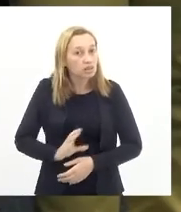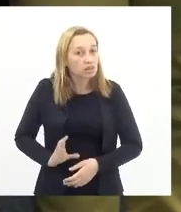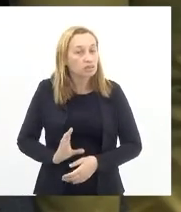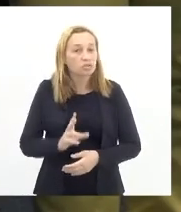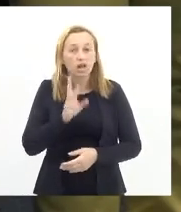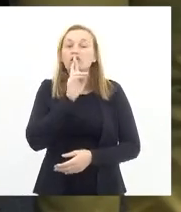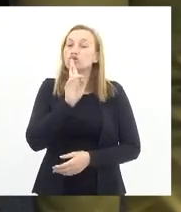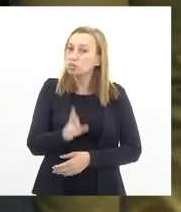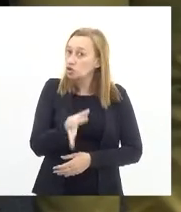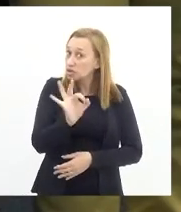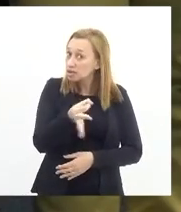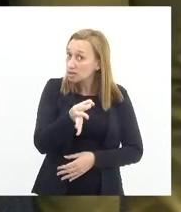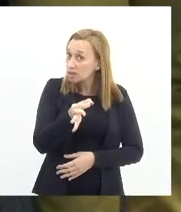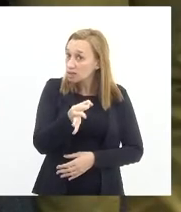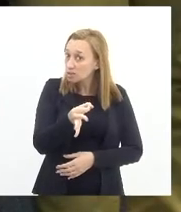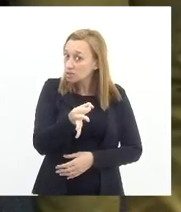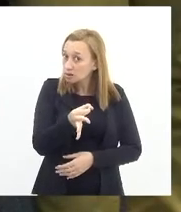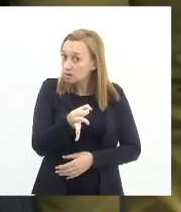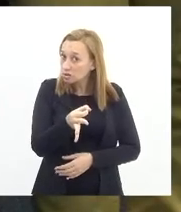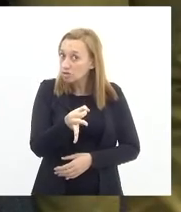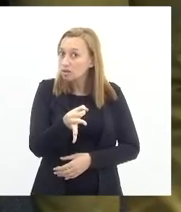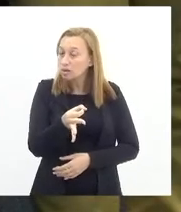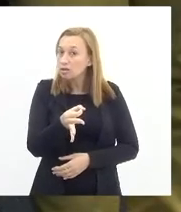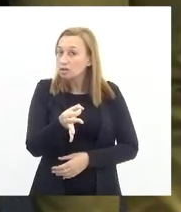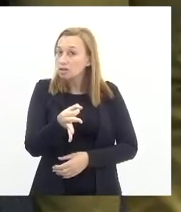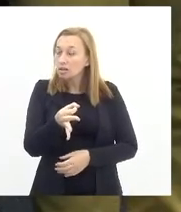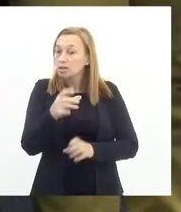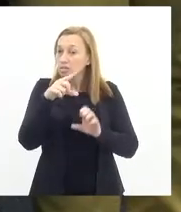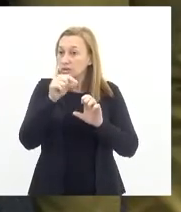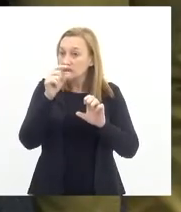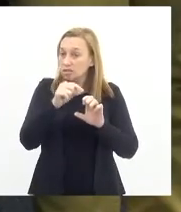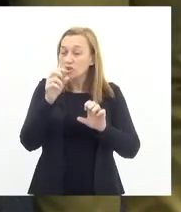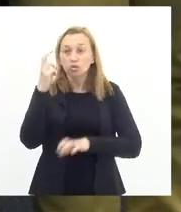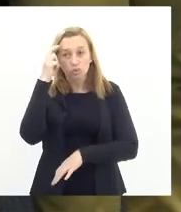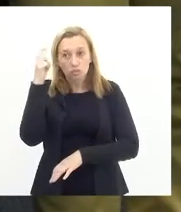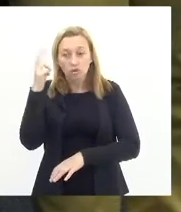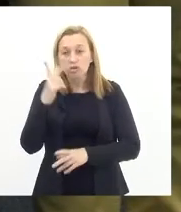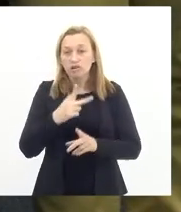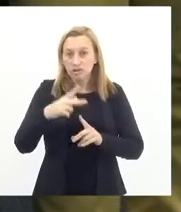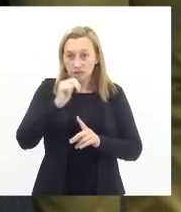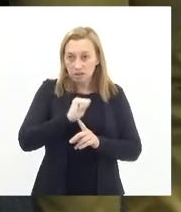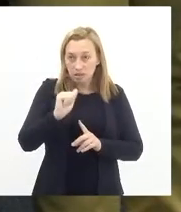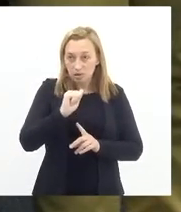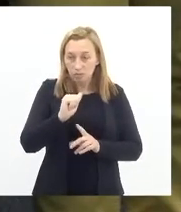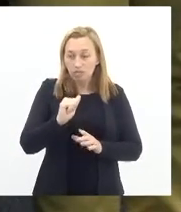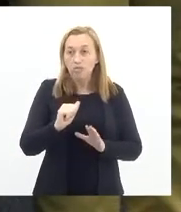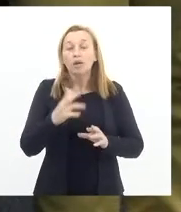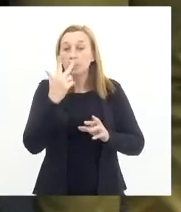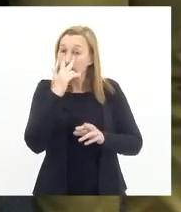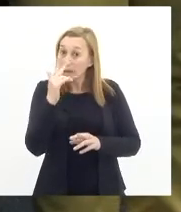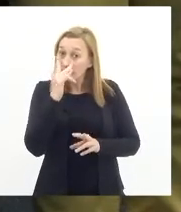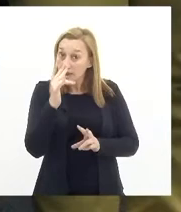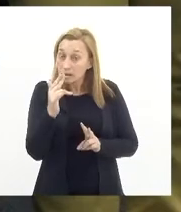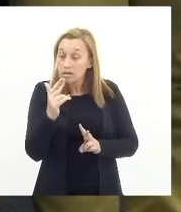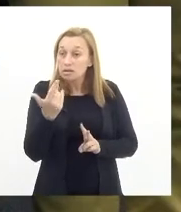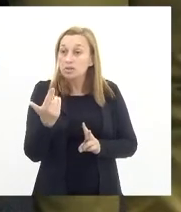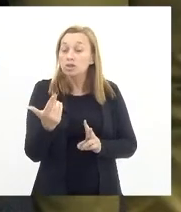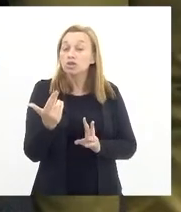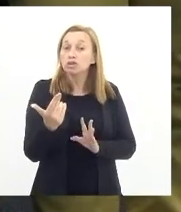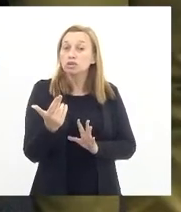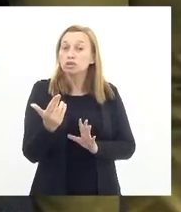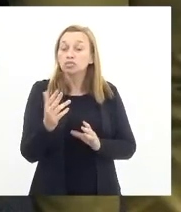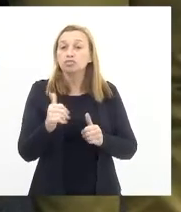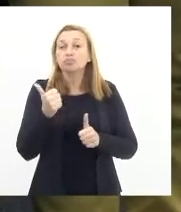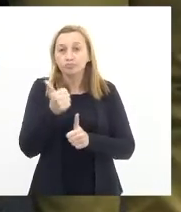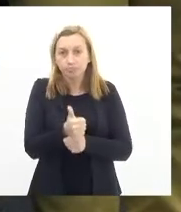concretas a empreendimentos culturais e artistas que venceram o edital então me parece que nos termos nos termos desse